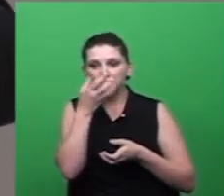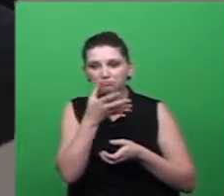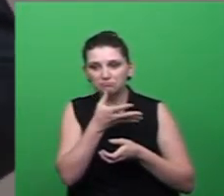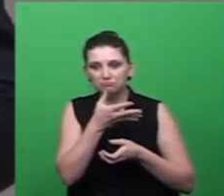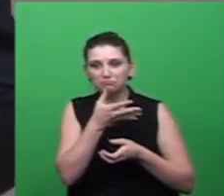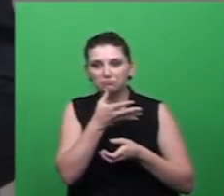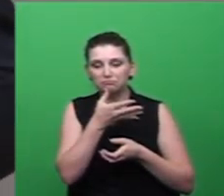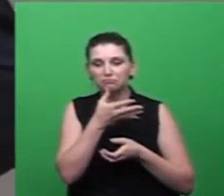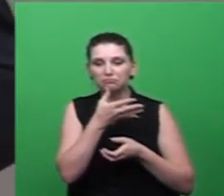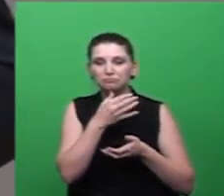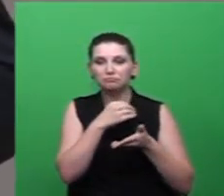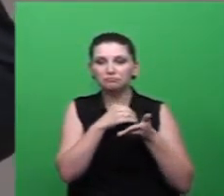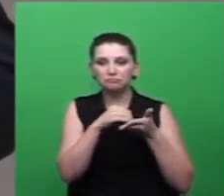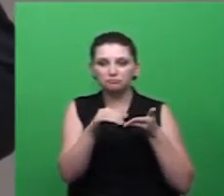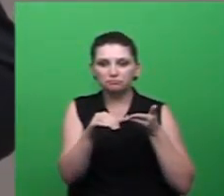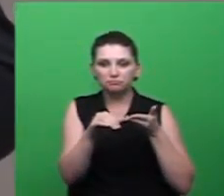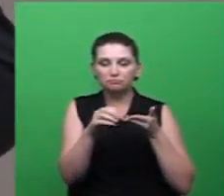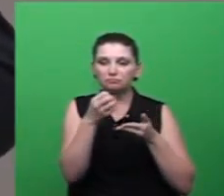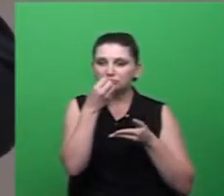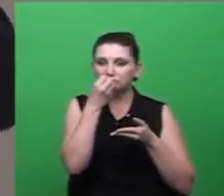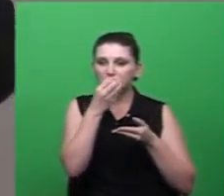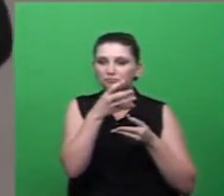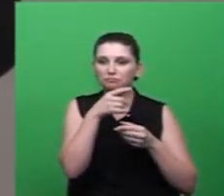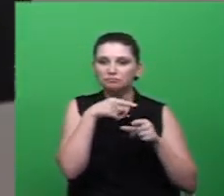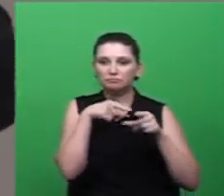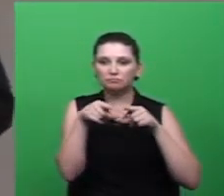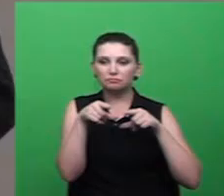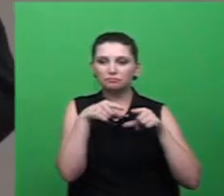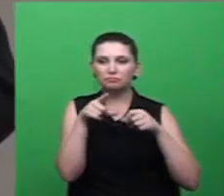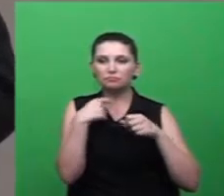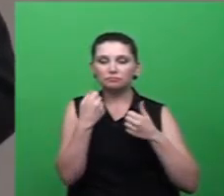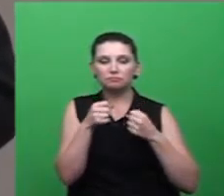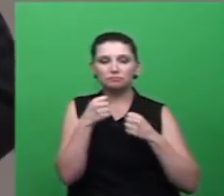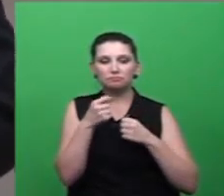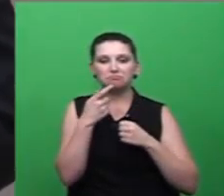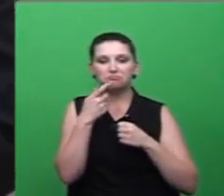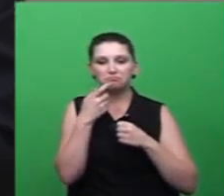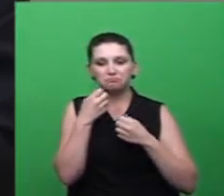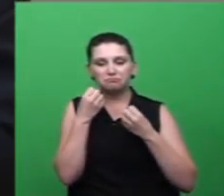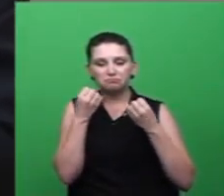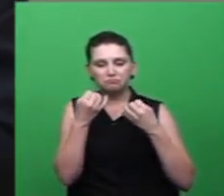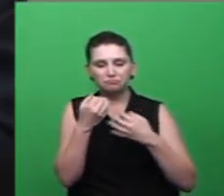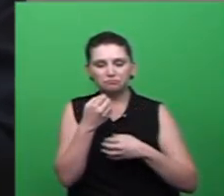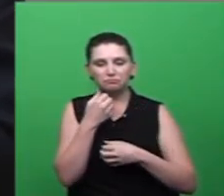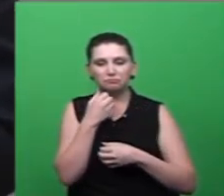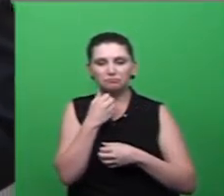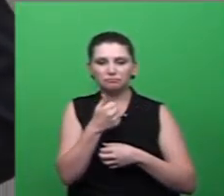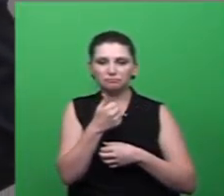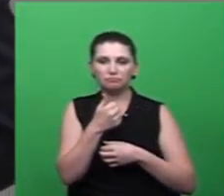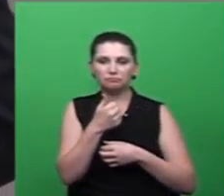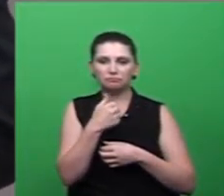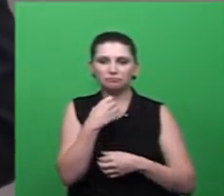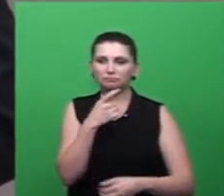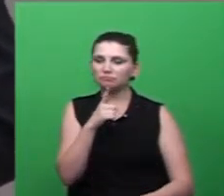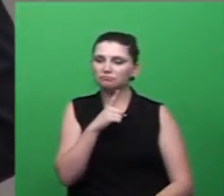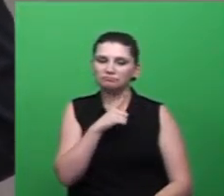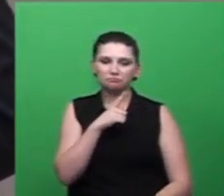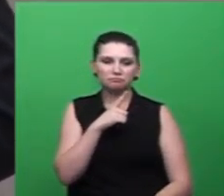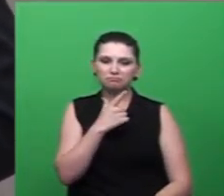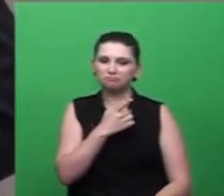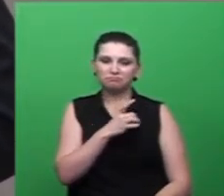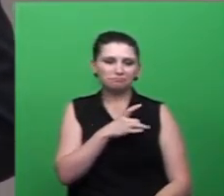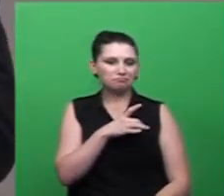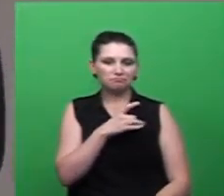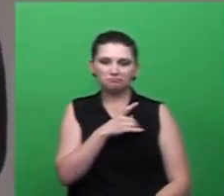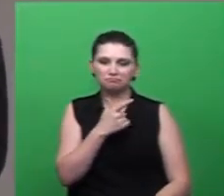base mas quando tem um trabalho bom a gente tem que elogiar então eu não tenho medo nenhum de vir aqui te elogiar